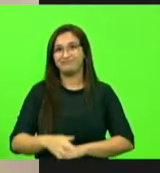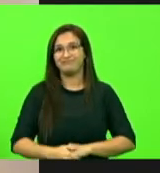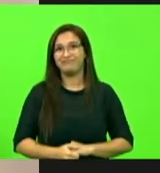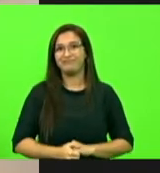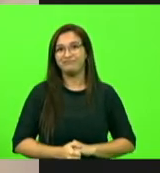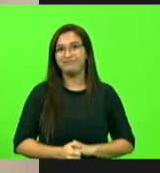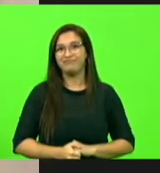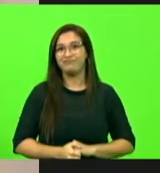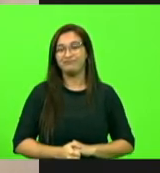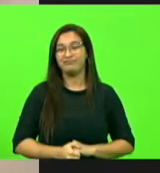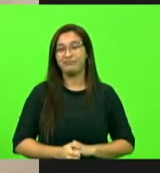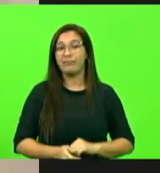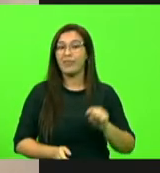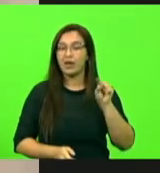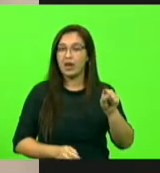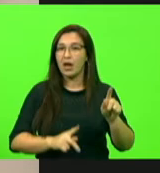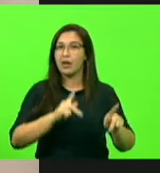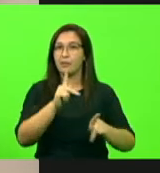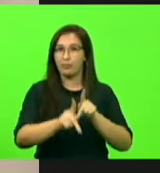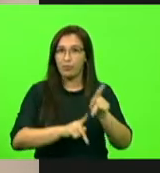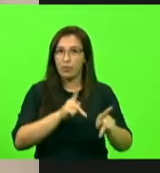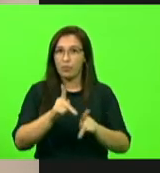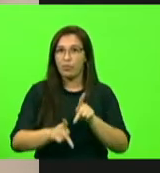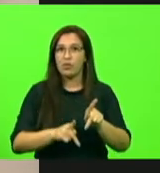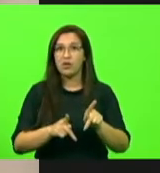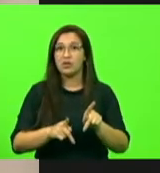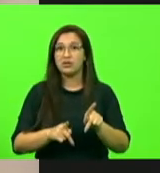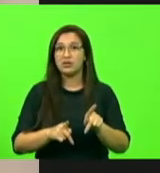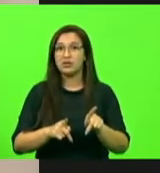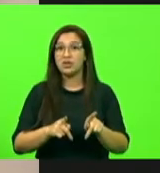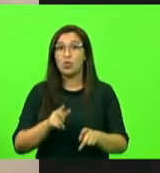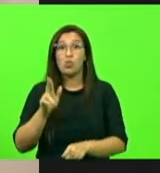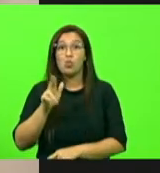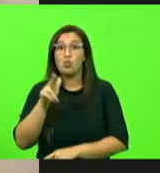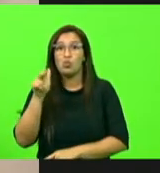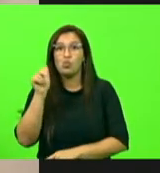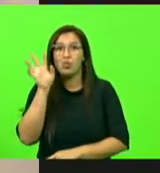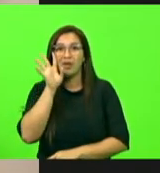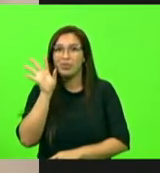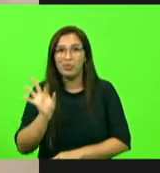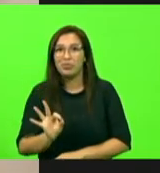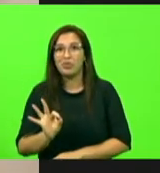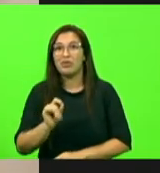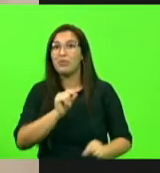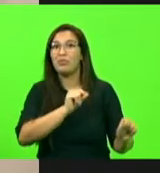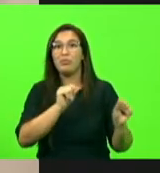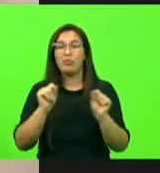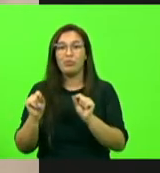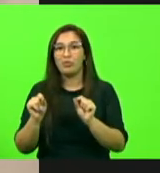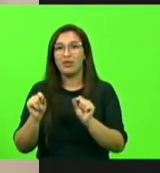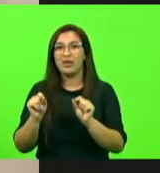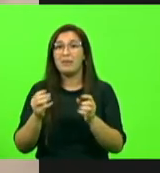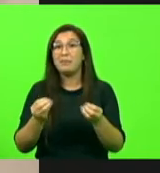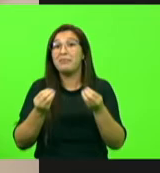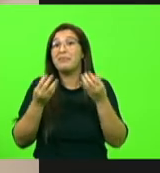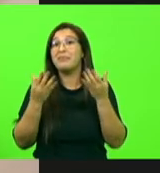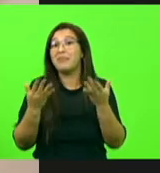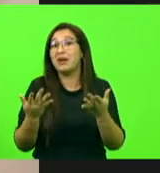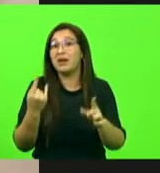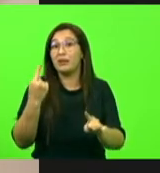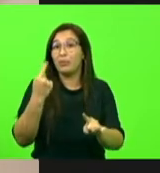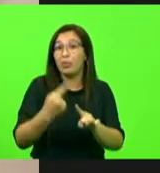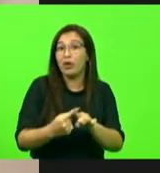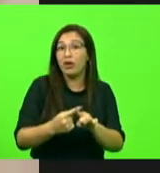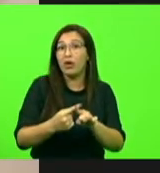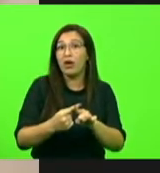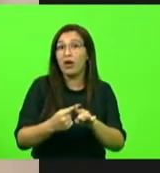que o Joinvilleense provavelmente não vai nunca saber na sua vida para quê, por quê e para